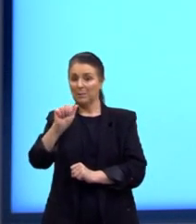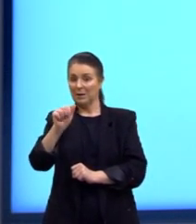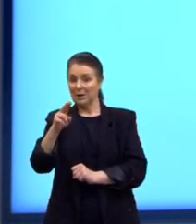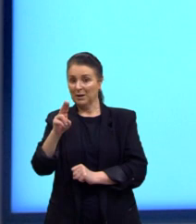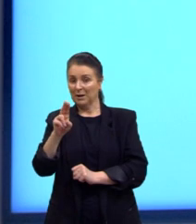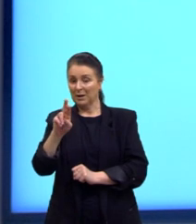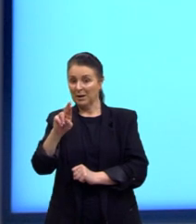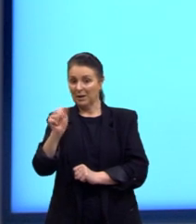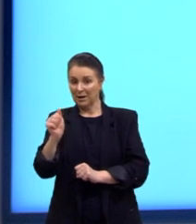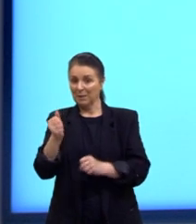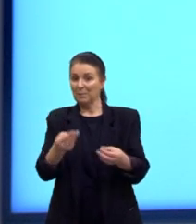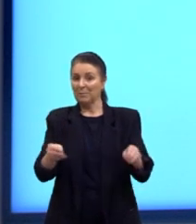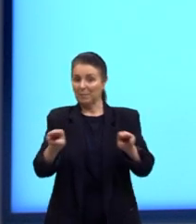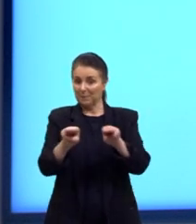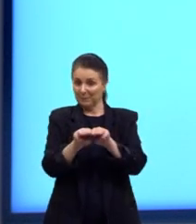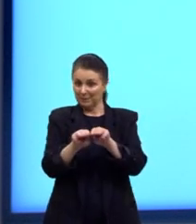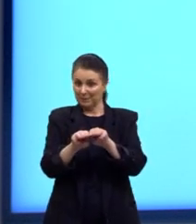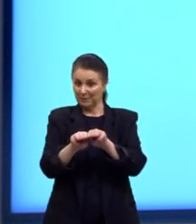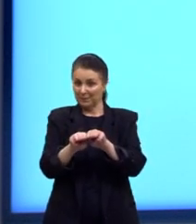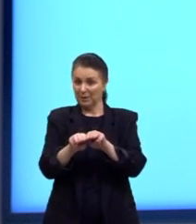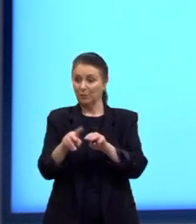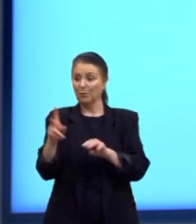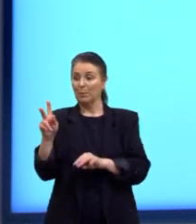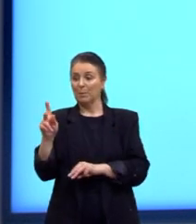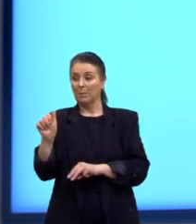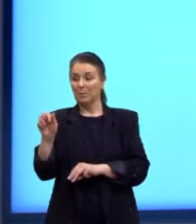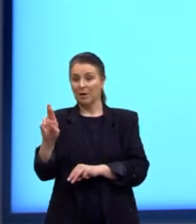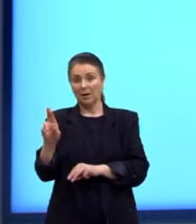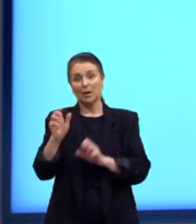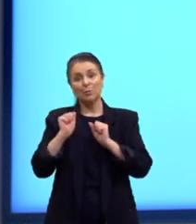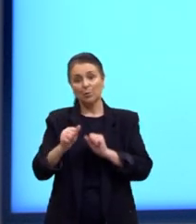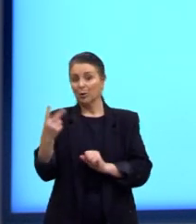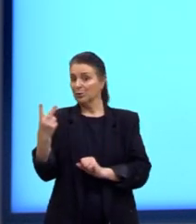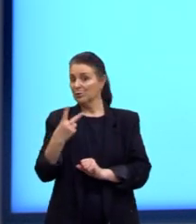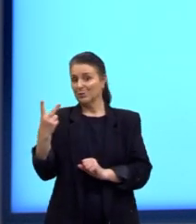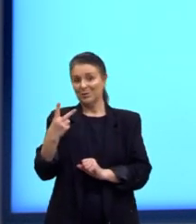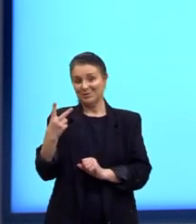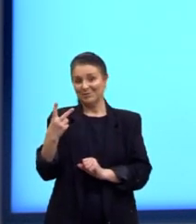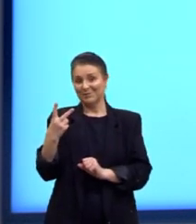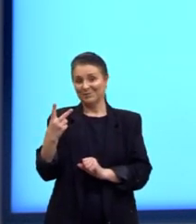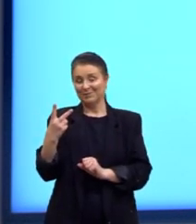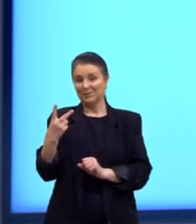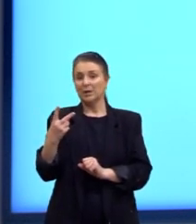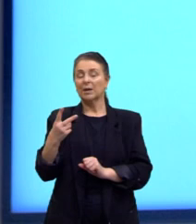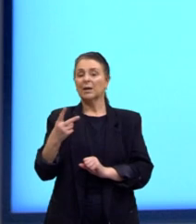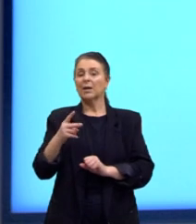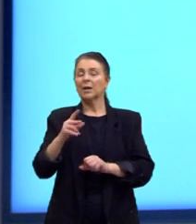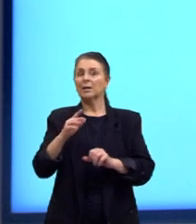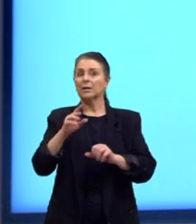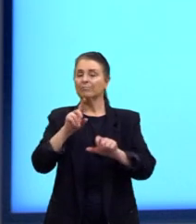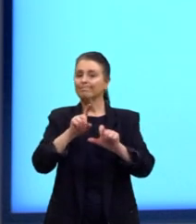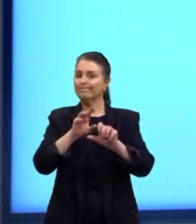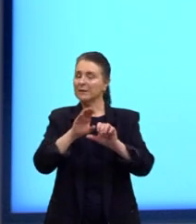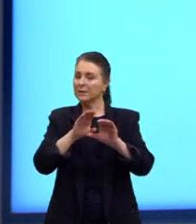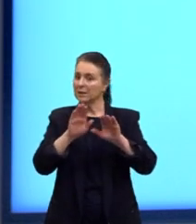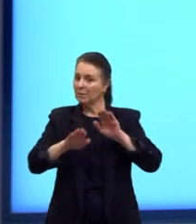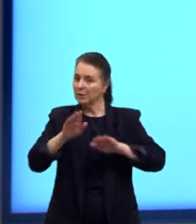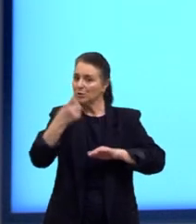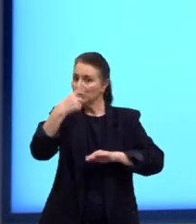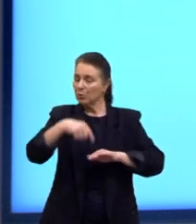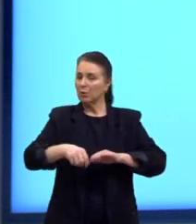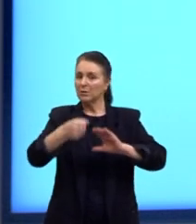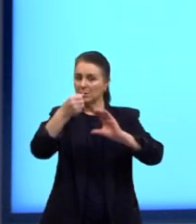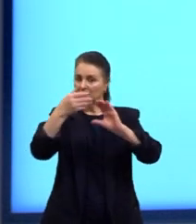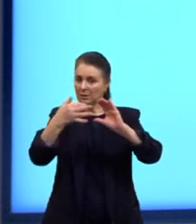quando for par, pode ser qualquer um dos dois, tá? Depende, então, de outras características desse átomo, desse